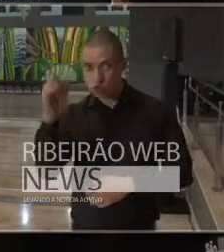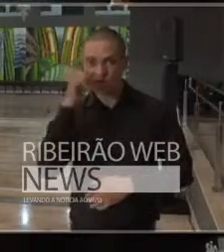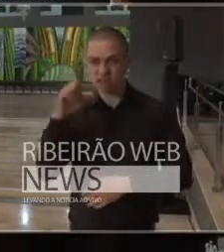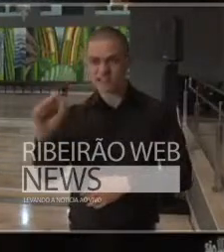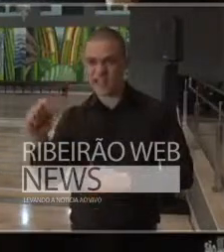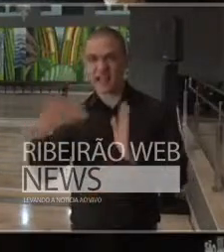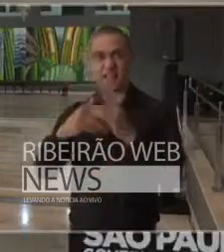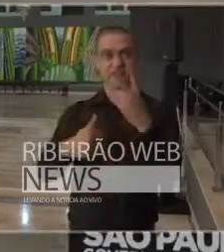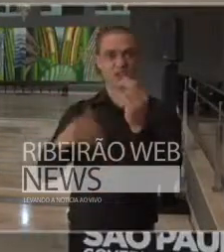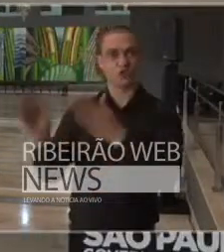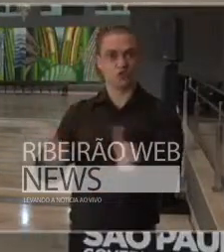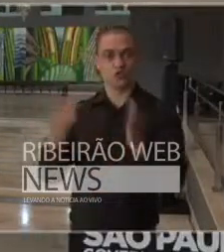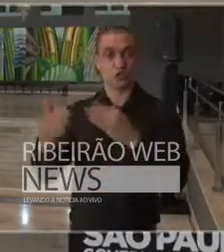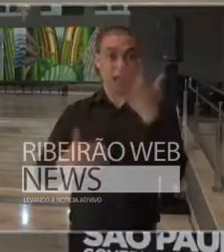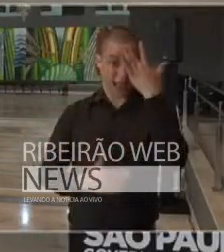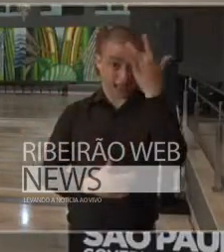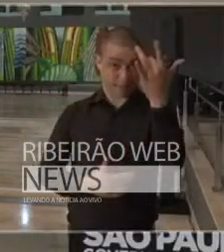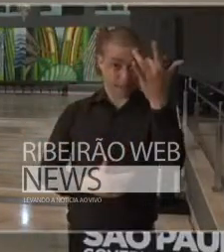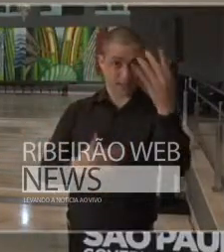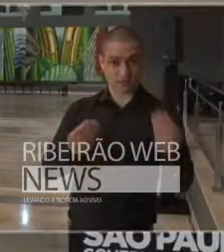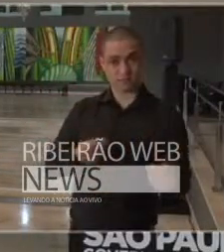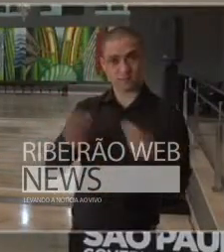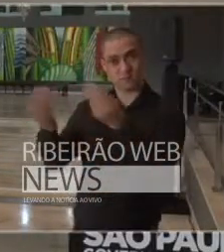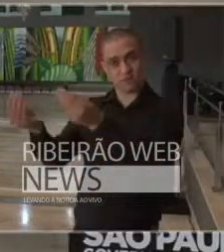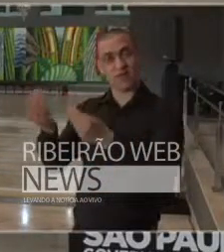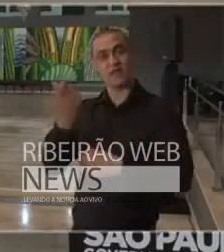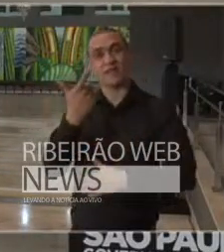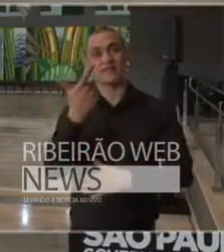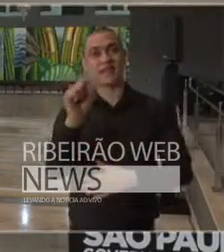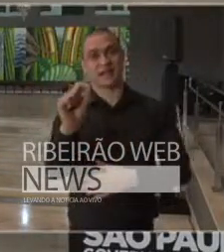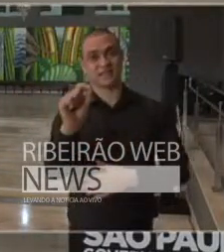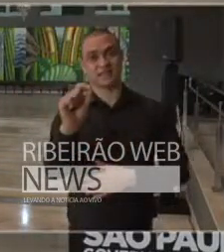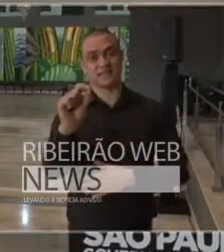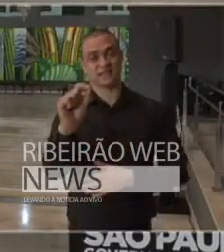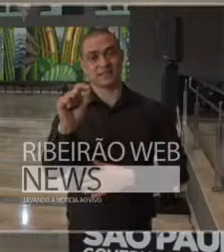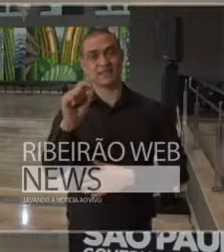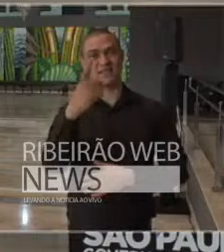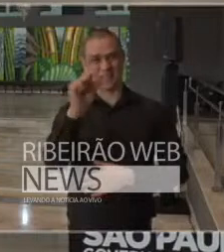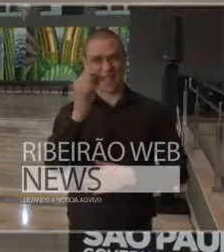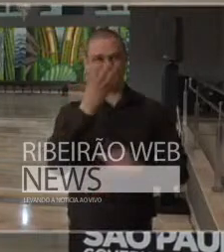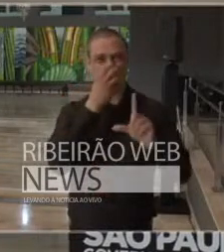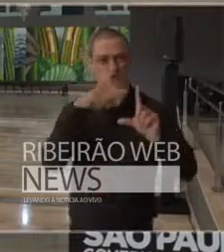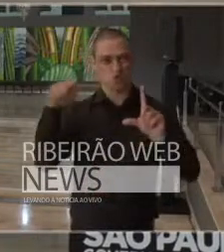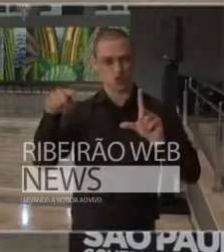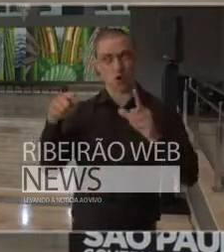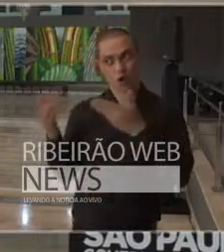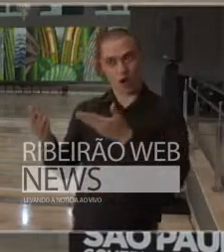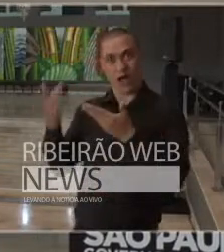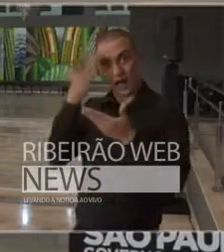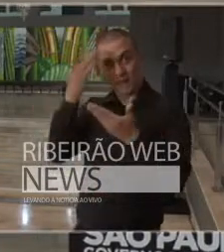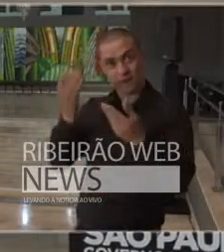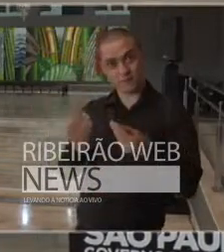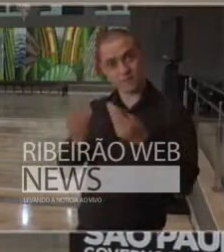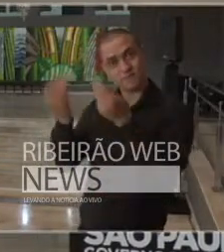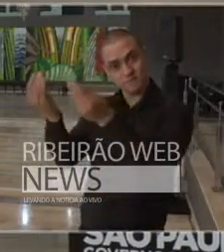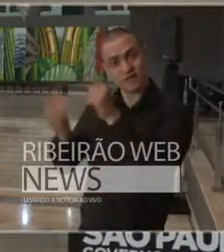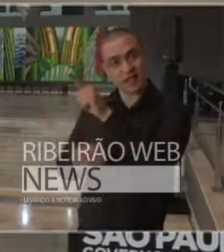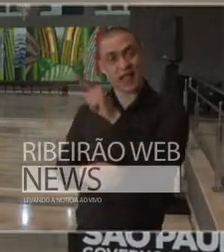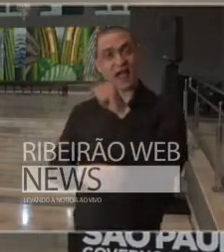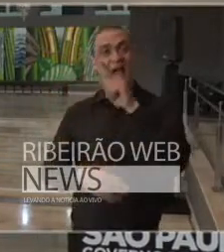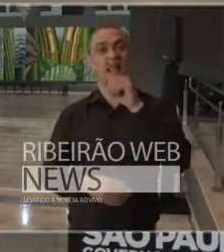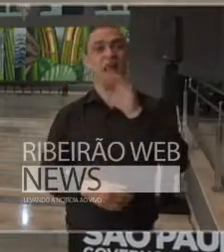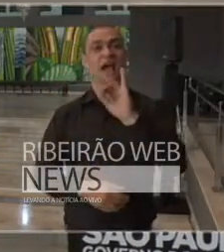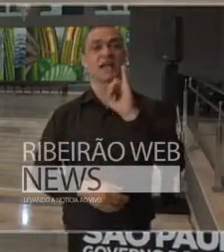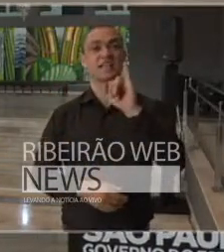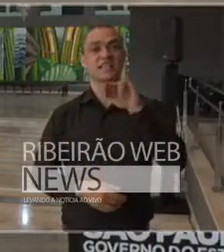e amanhã serão entregues 10 desses ventiladores para o Instituto